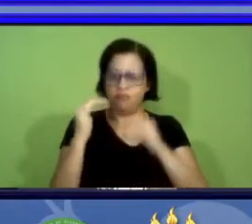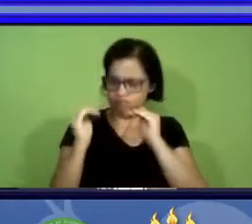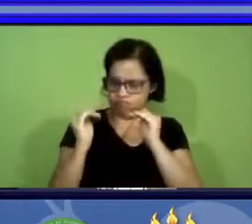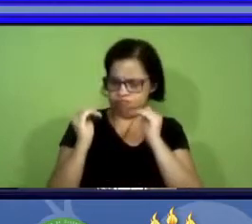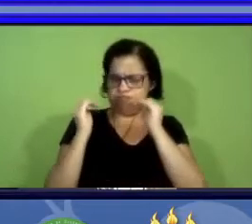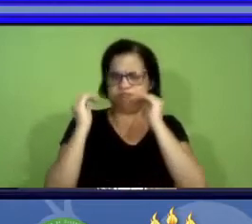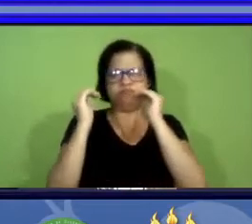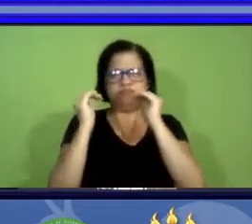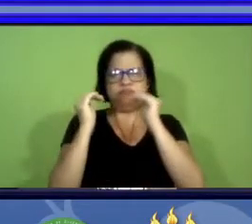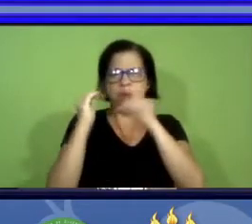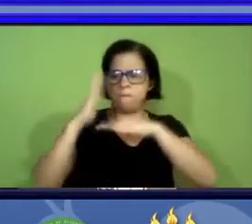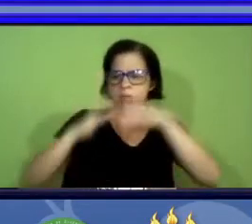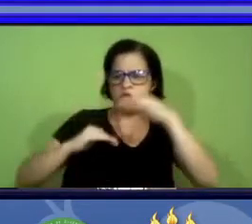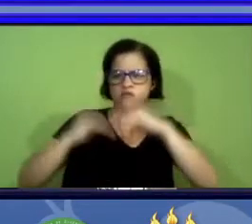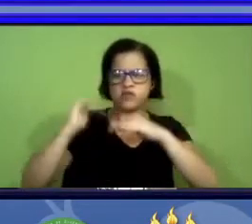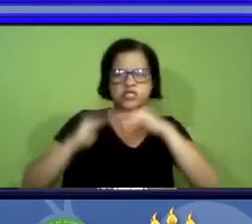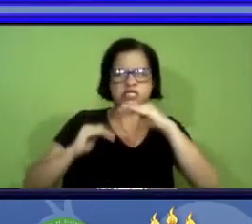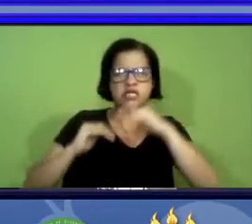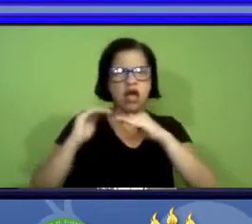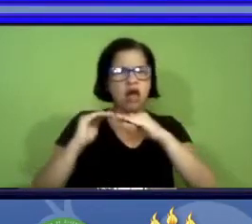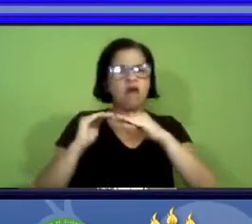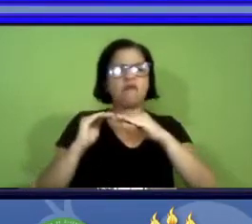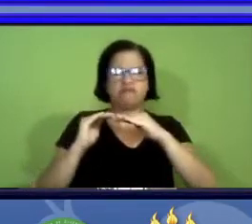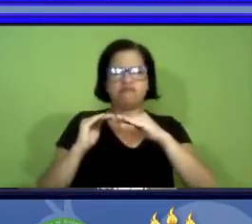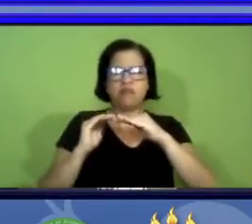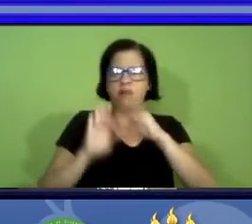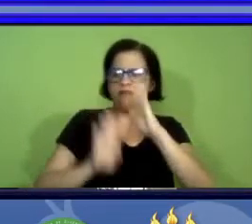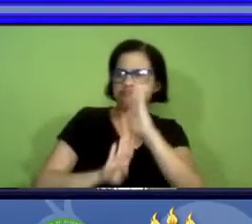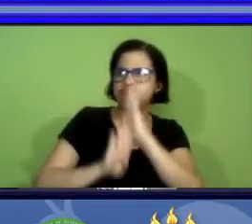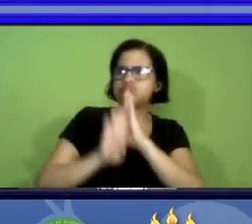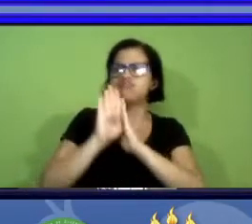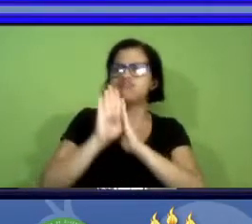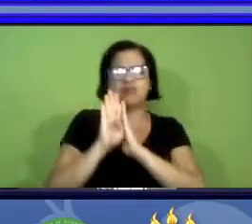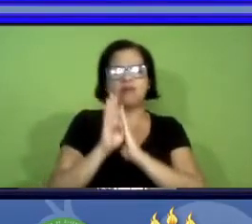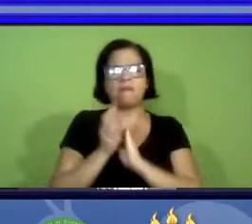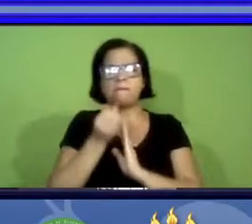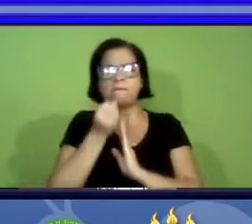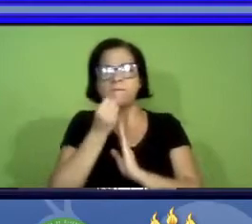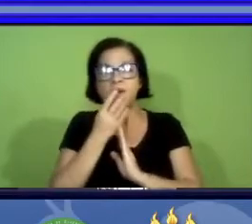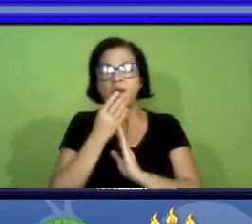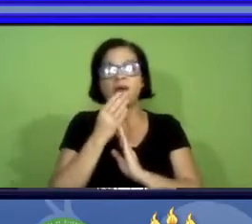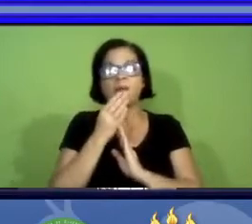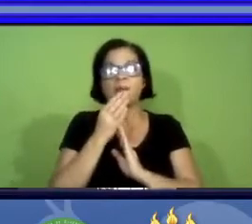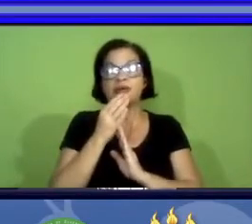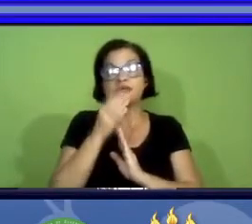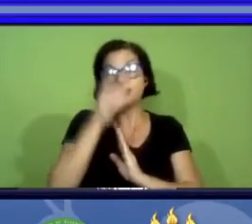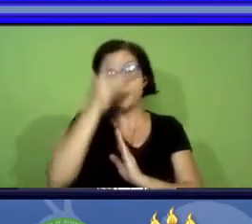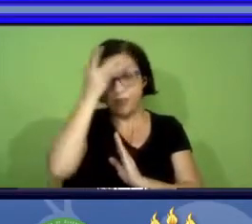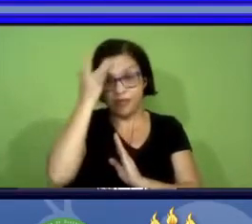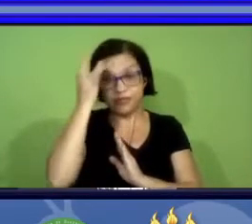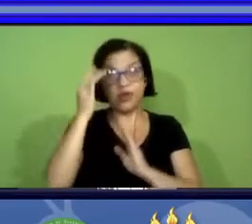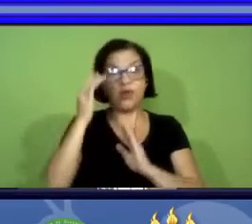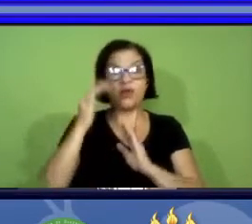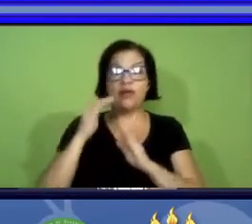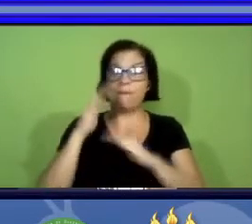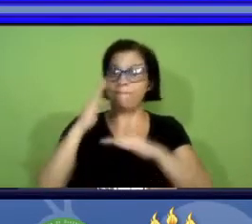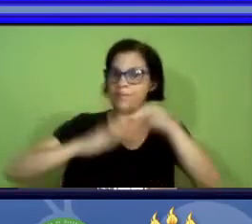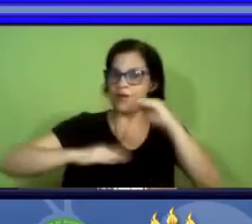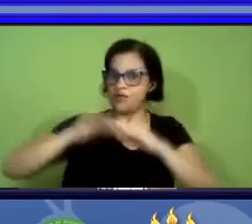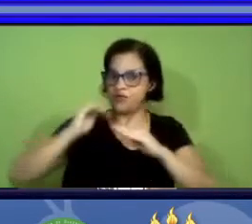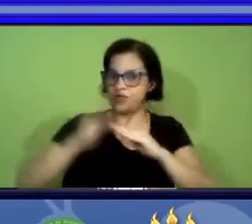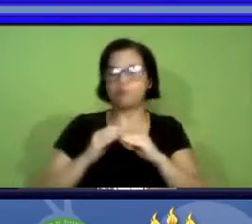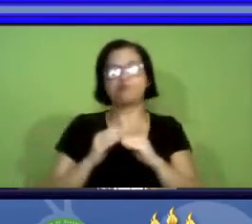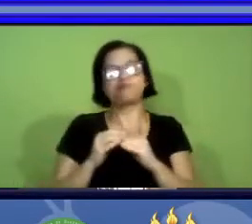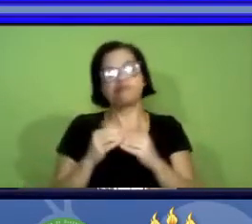profissional altamente desejável para os nossos especialistas então a partir do momento que eles